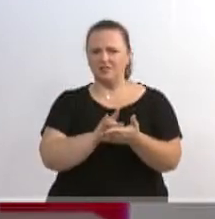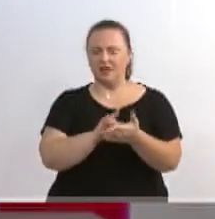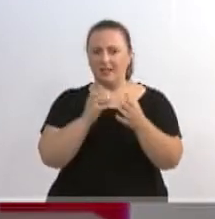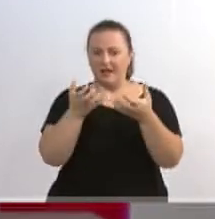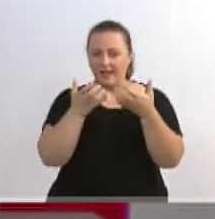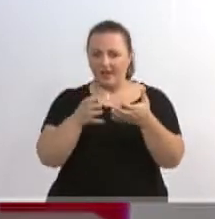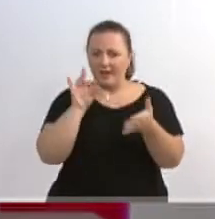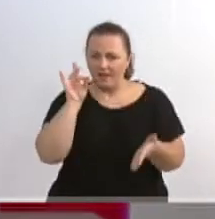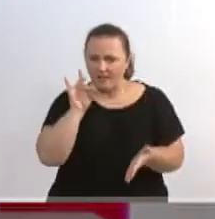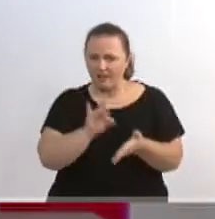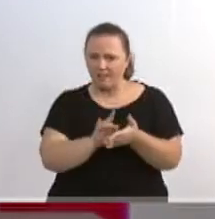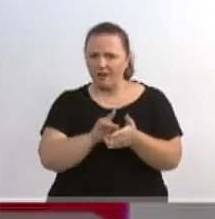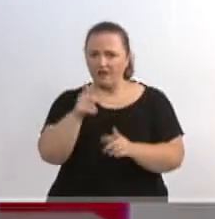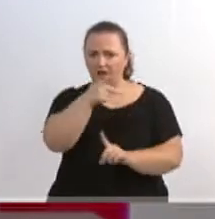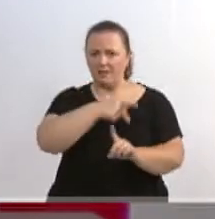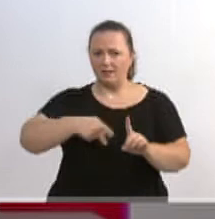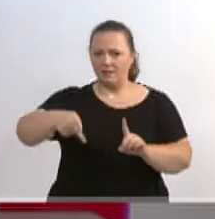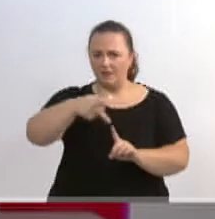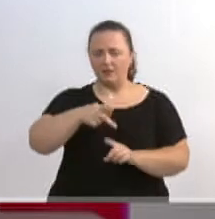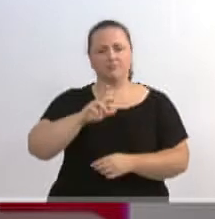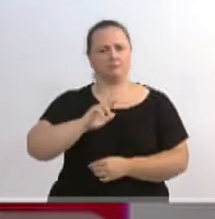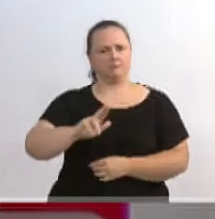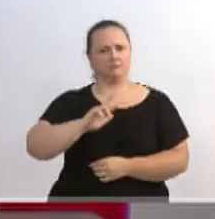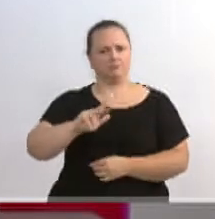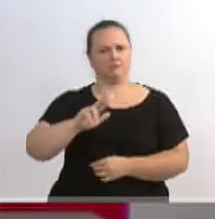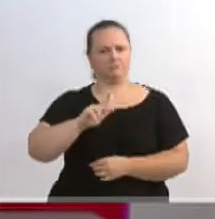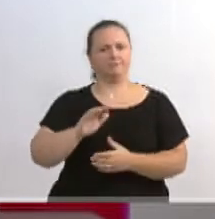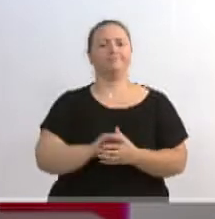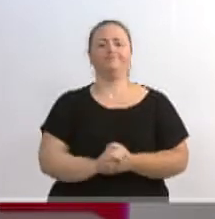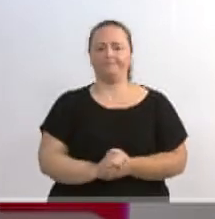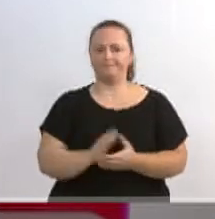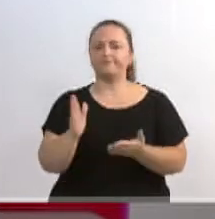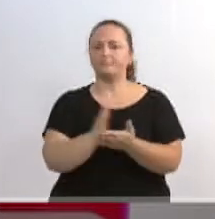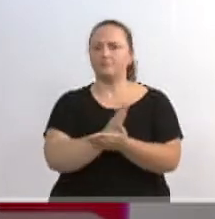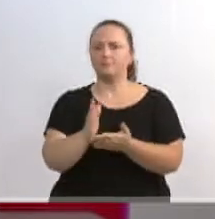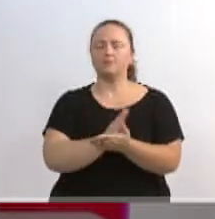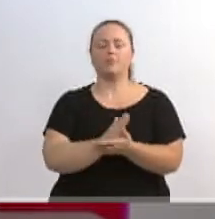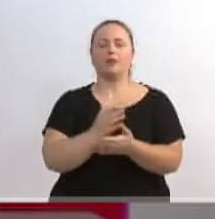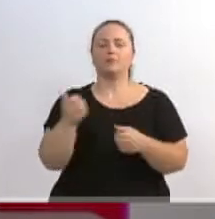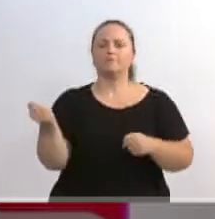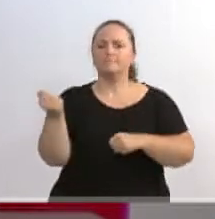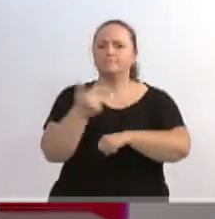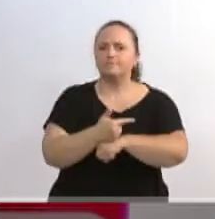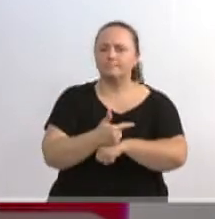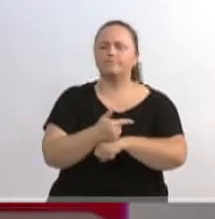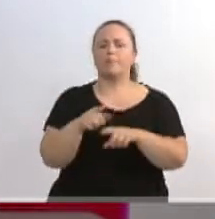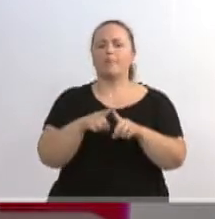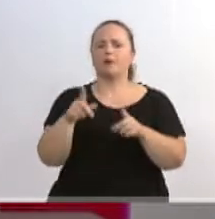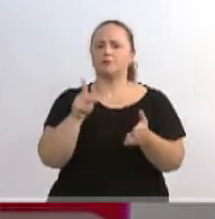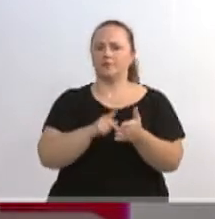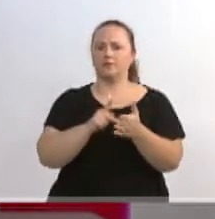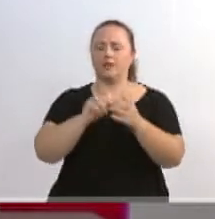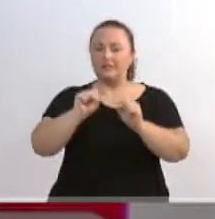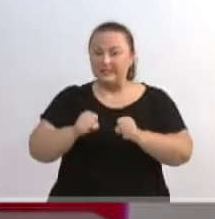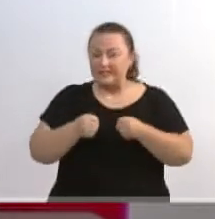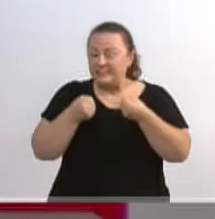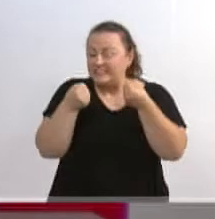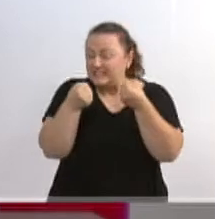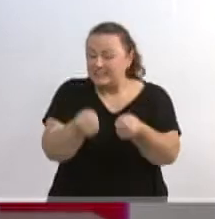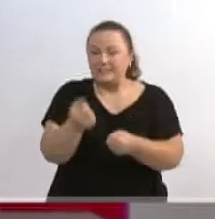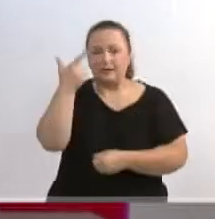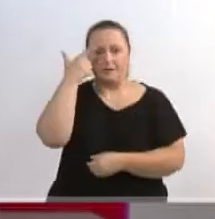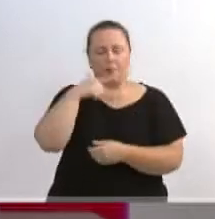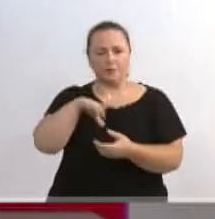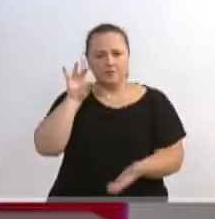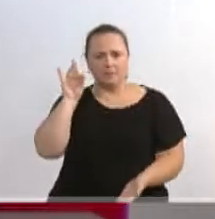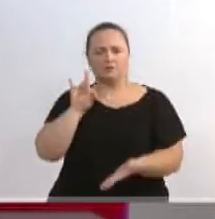o impeachment do presidente Temer, temos que ter eleição indireta, e vamos ter que fazer um esforço descomunal na nossa sociedade para procurarmos alguém que